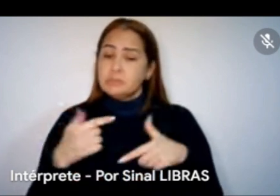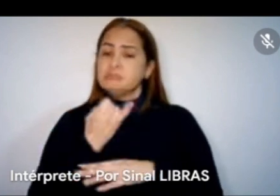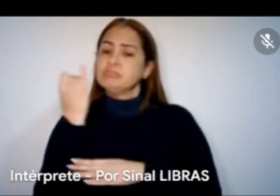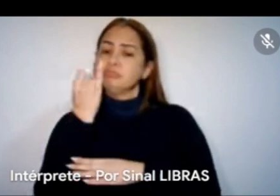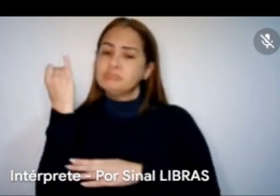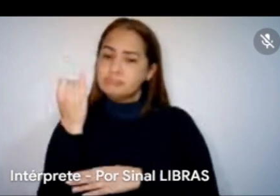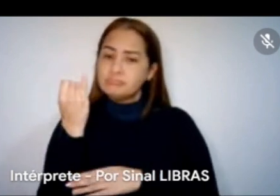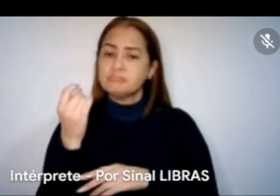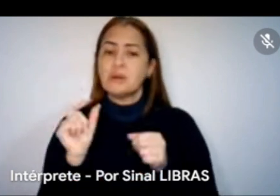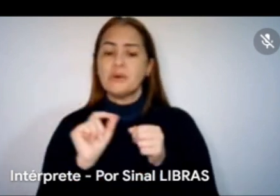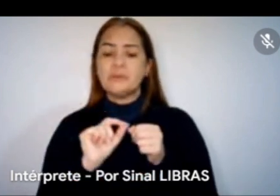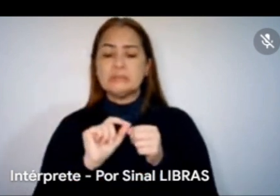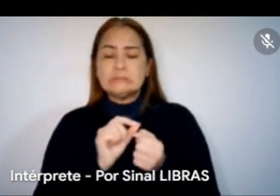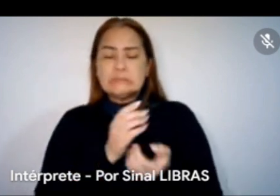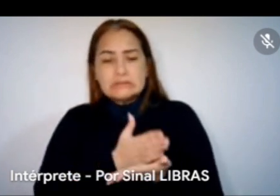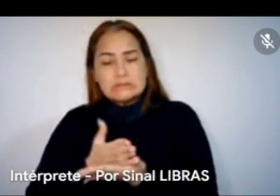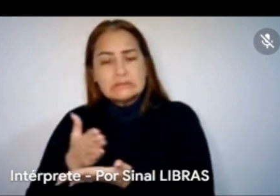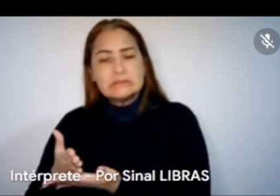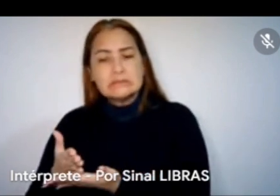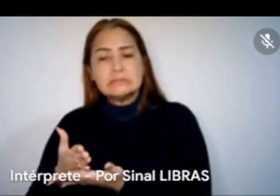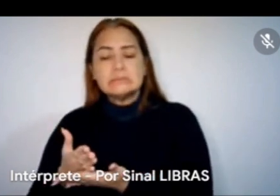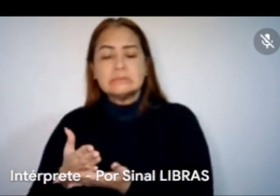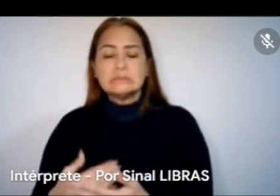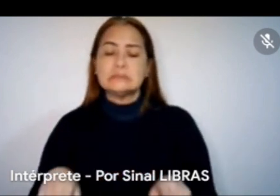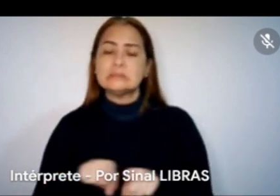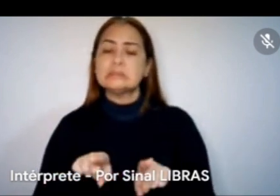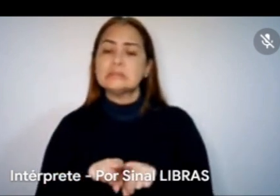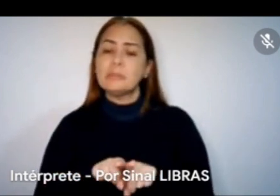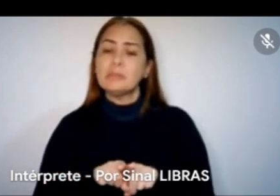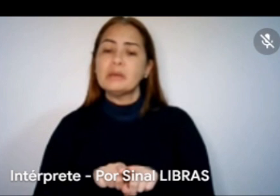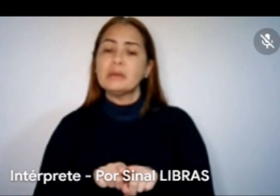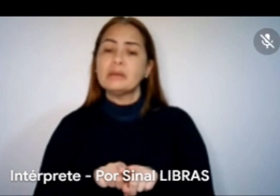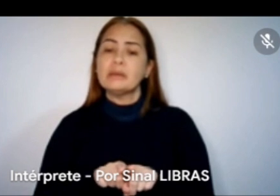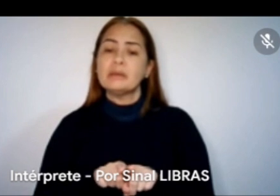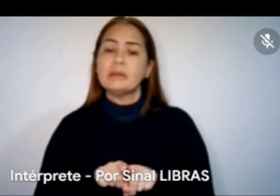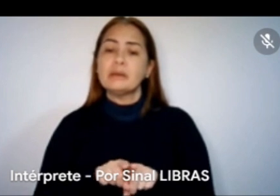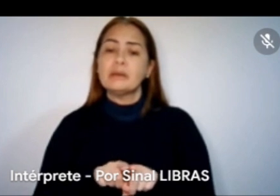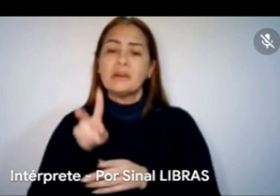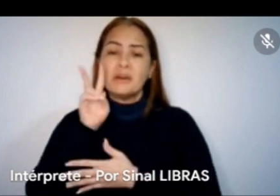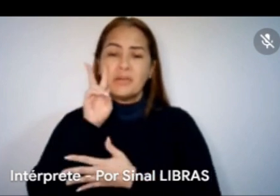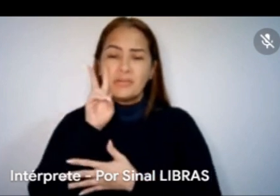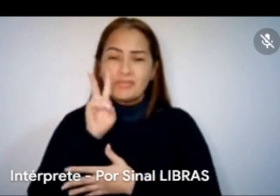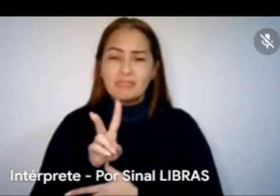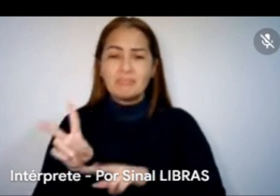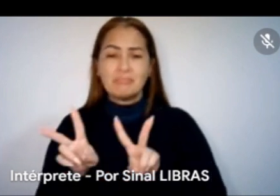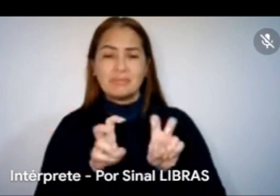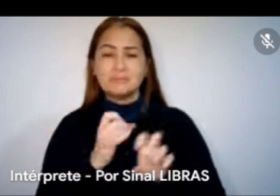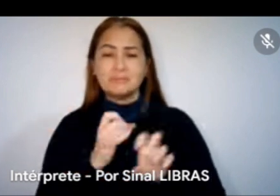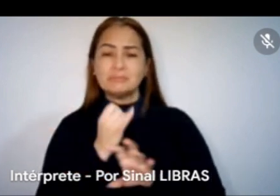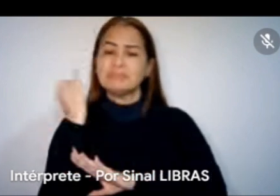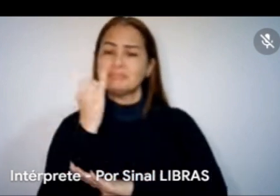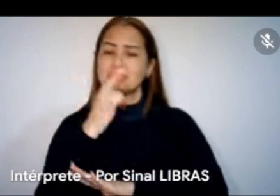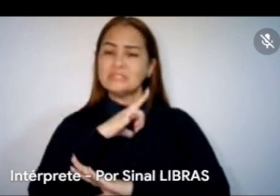e aí destacando essas linhas que eu acho fundamentais ter dentro de edital de música, né? Tanto